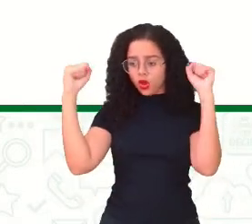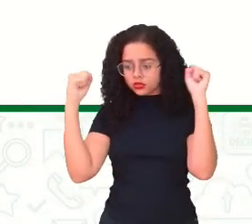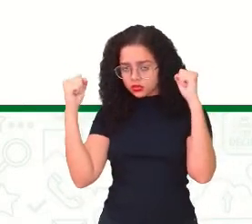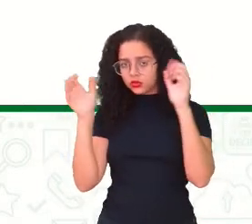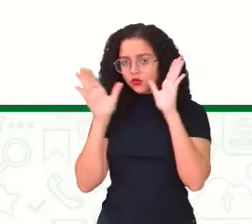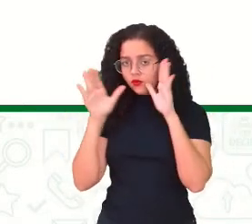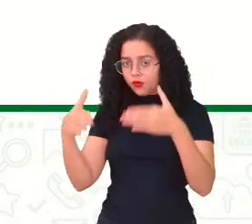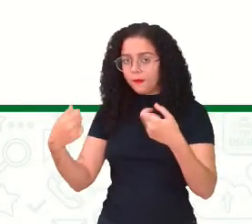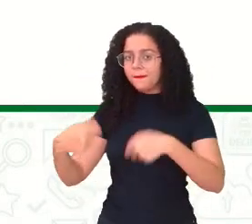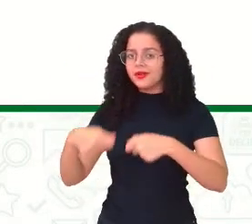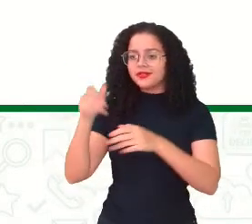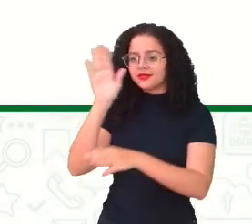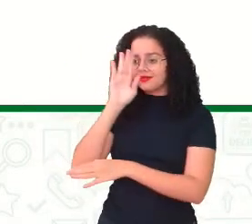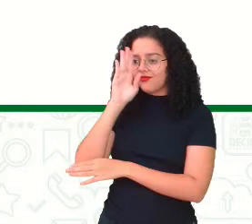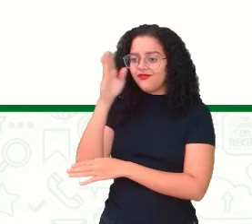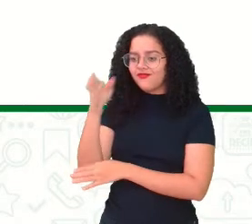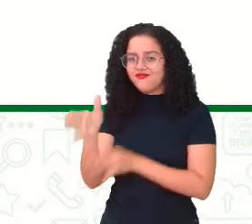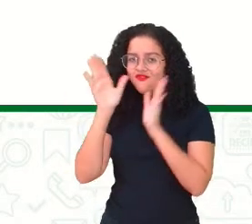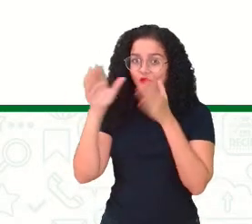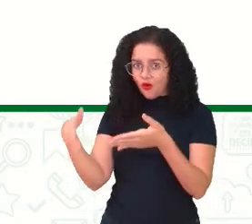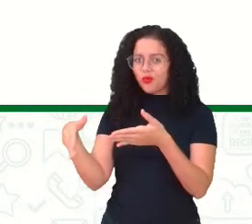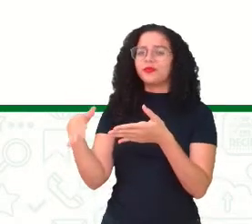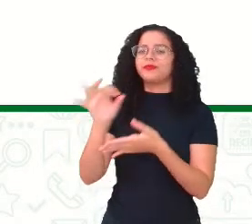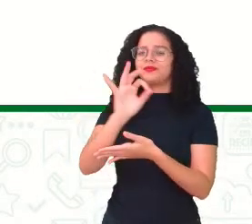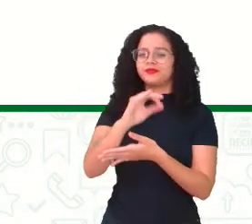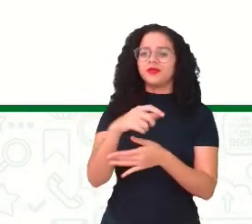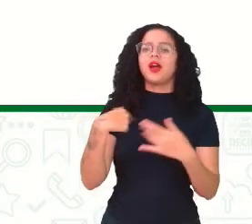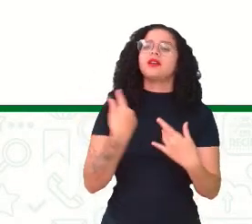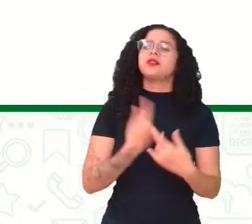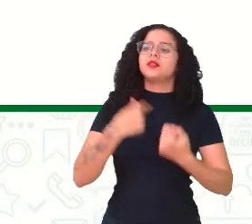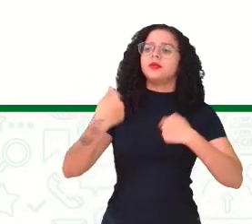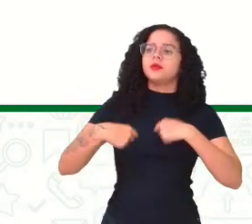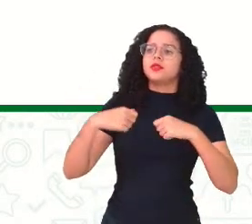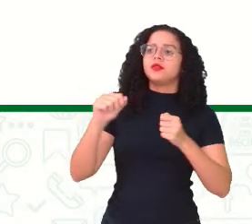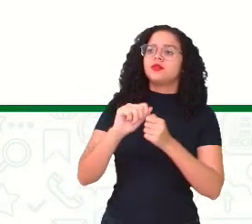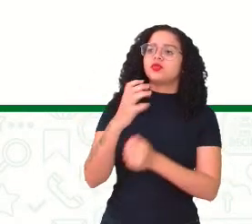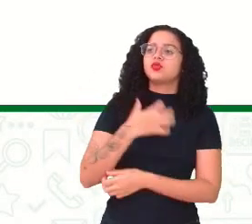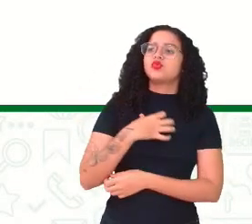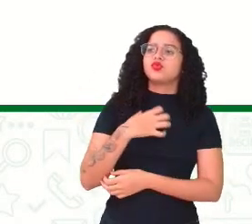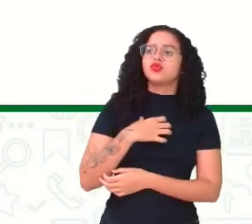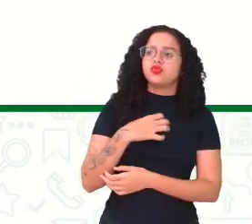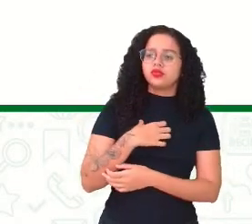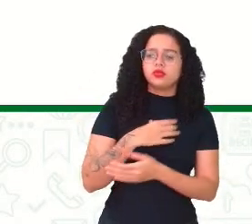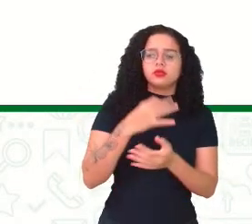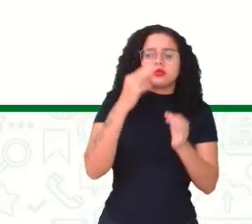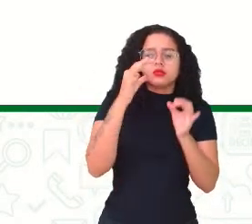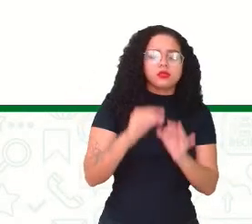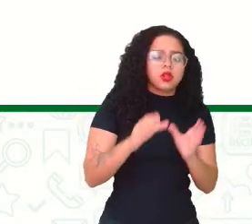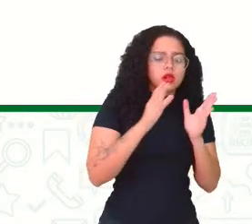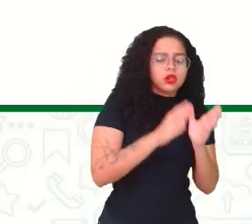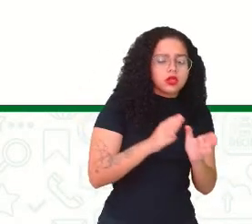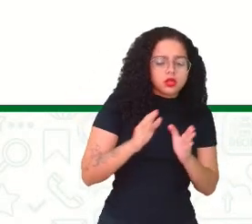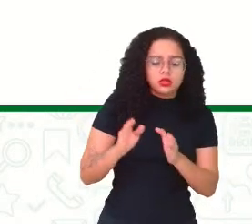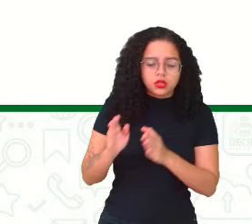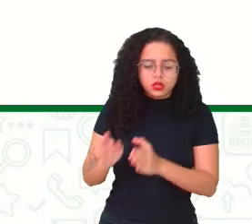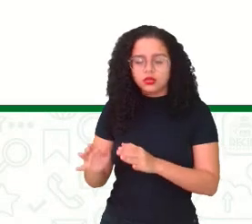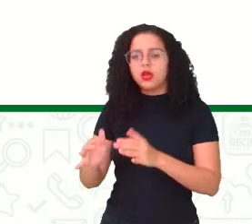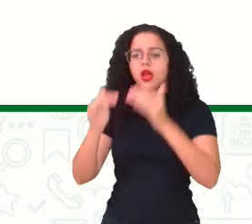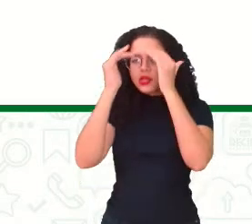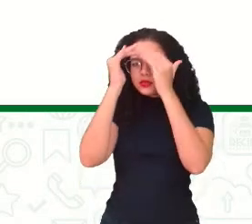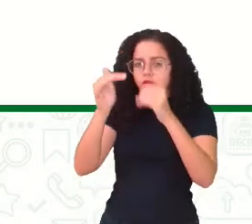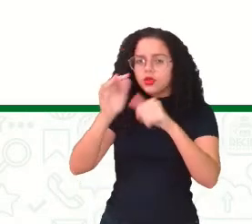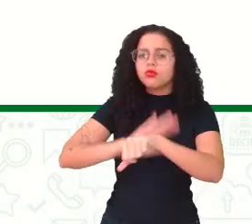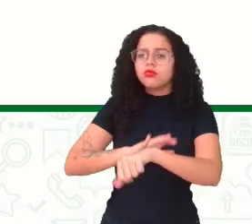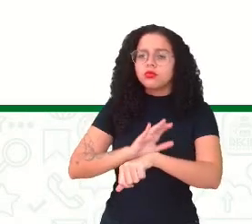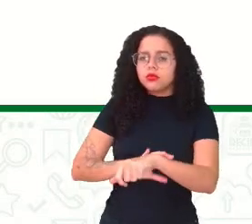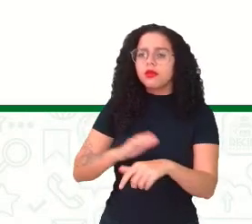ele precisa ser direcionado, né? A gente tem que fazer de uma forma corretinha, obedecendo o tempo determinado,